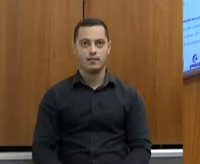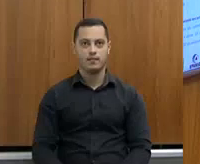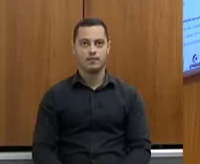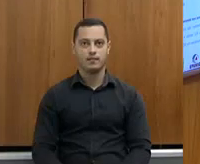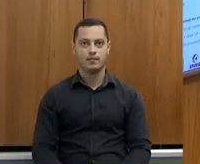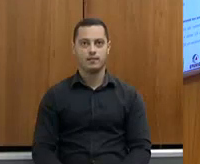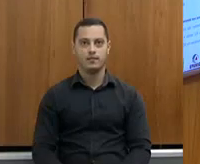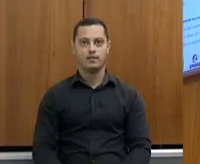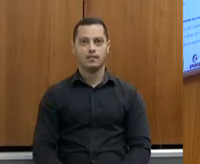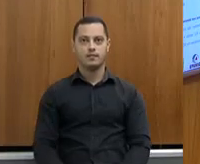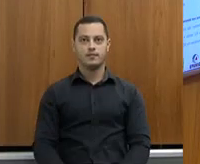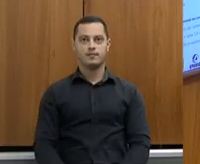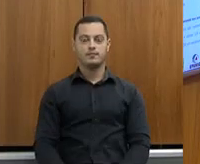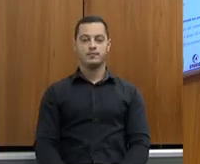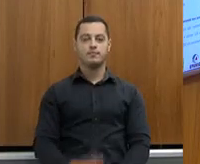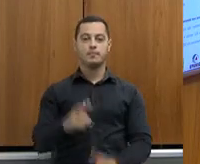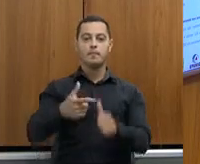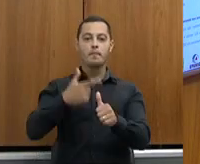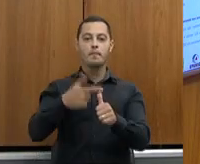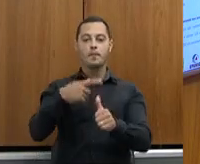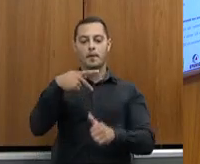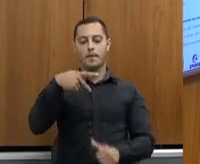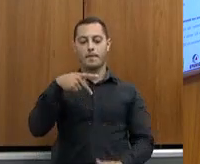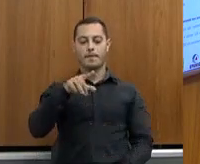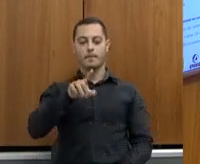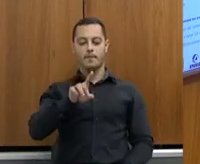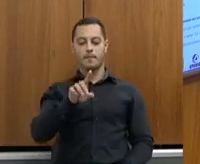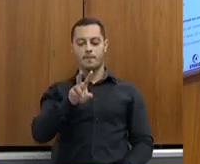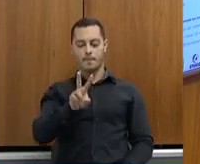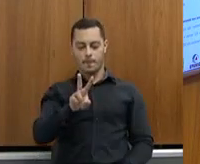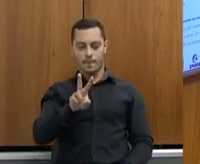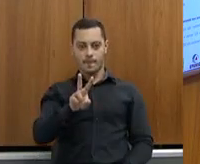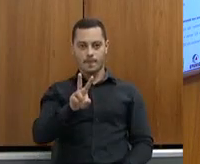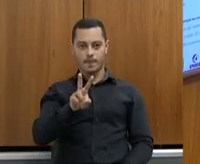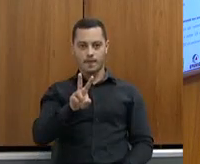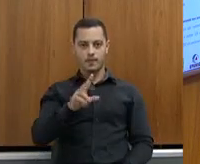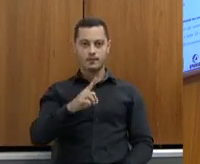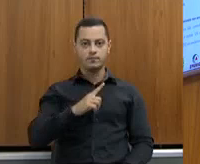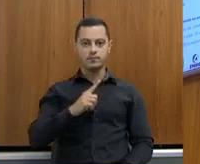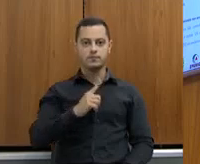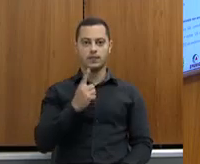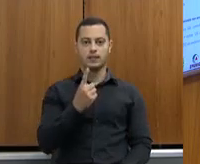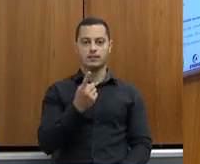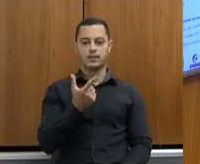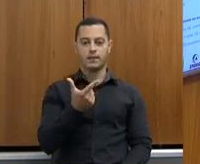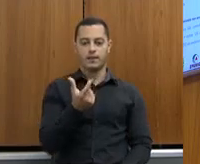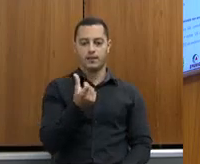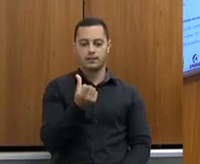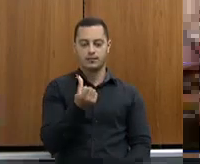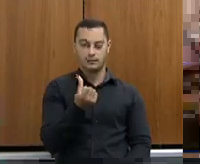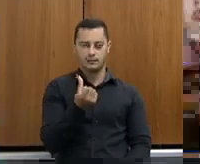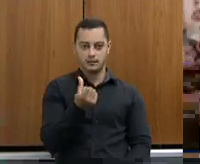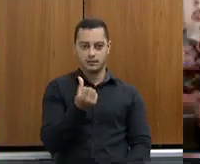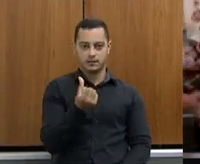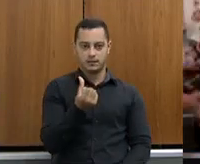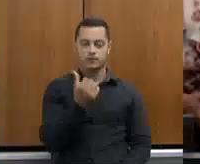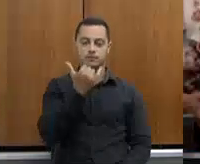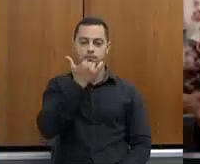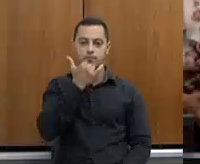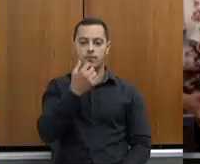Mas o primeiro PDV, nós tivemos 126 vagas, não, teve